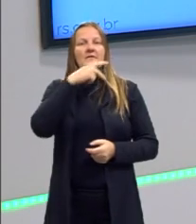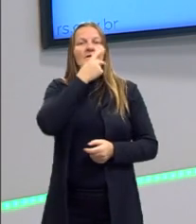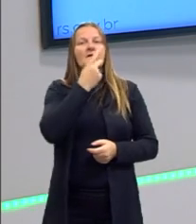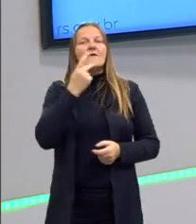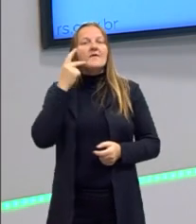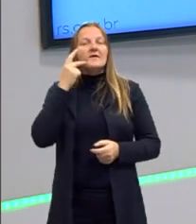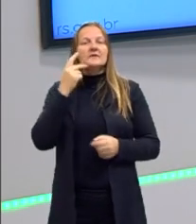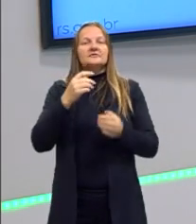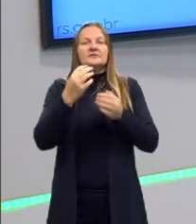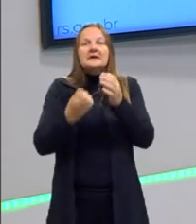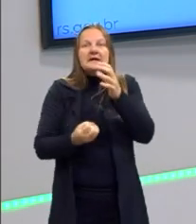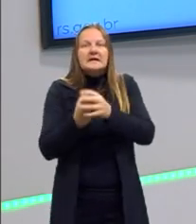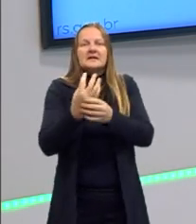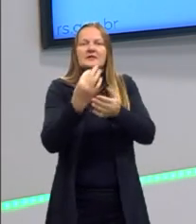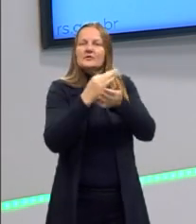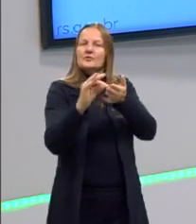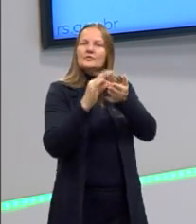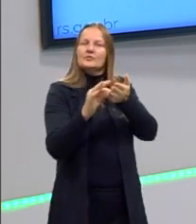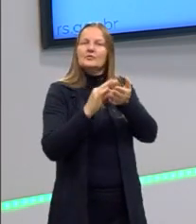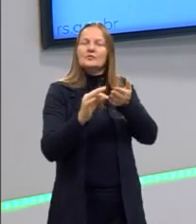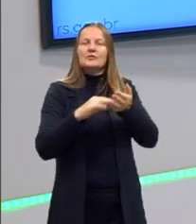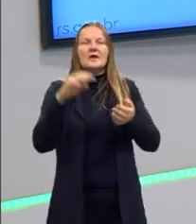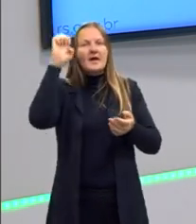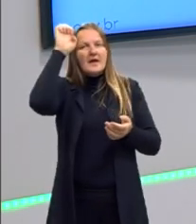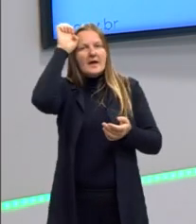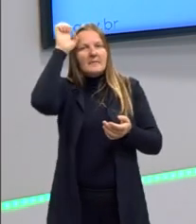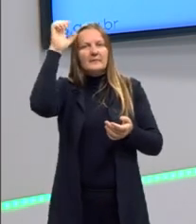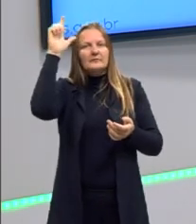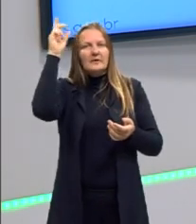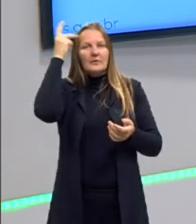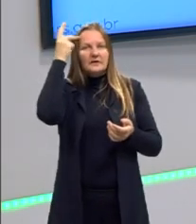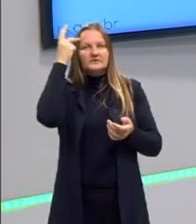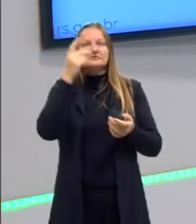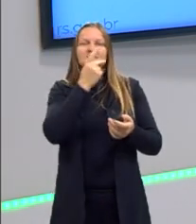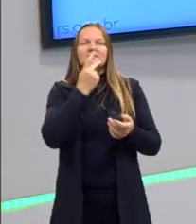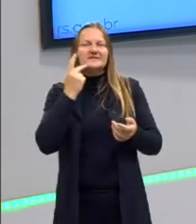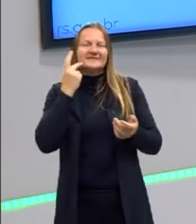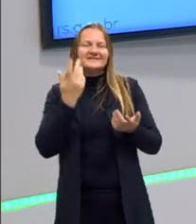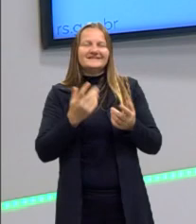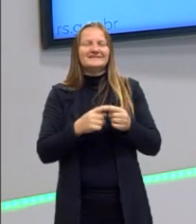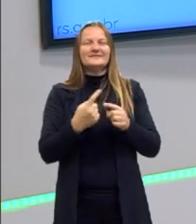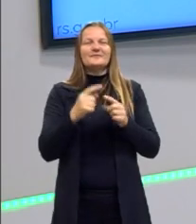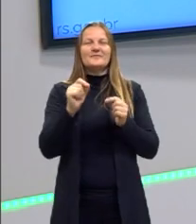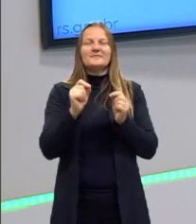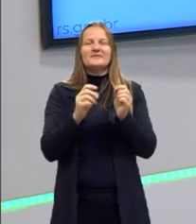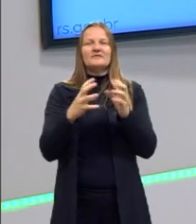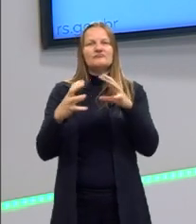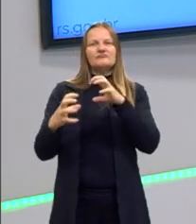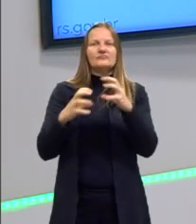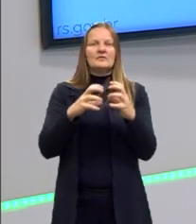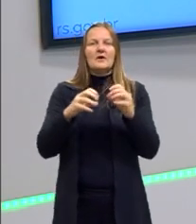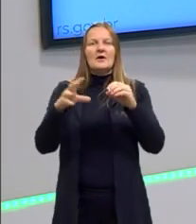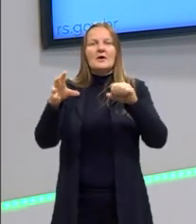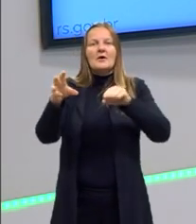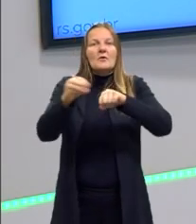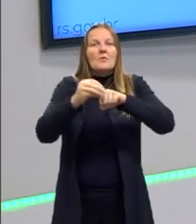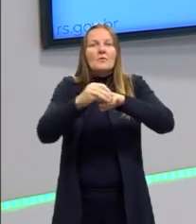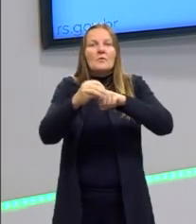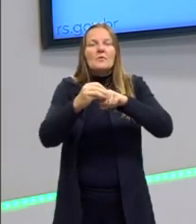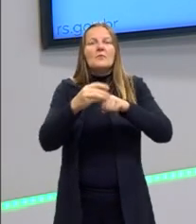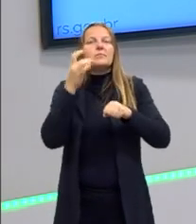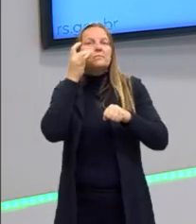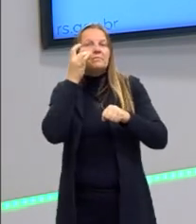a sua teoria. O que o Immanuel Kant está aqui? Ele está em uma briga entre os empiristas e os